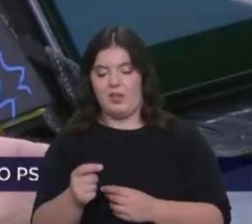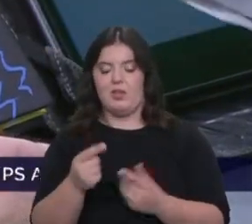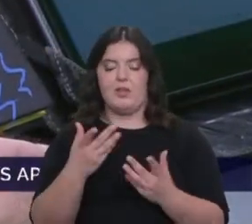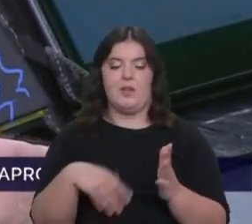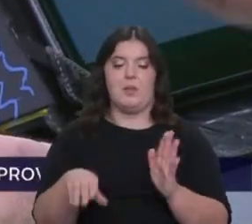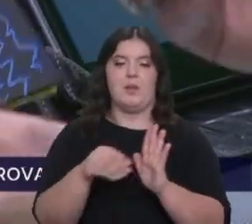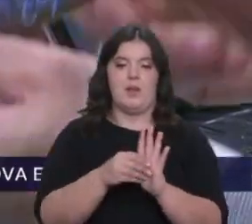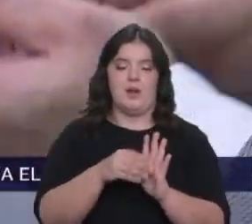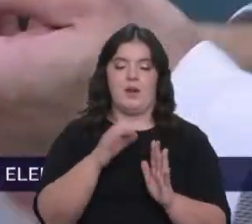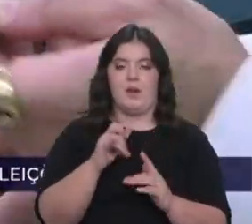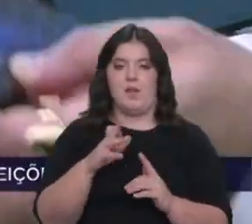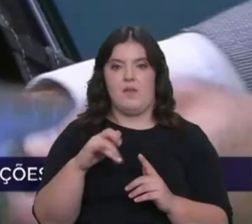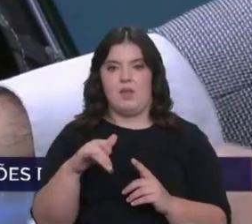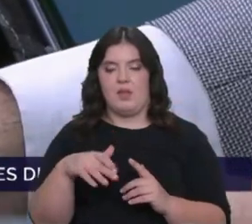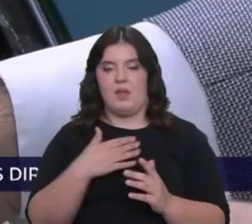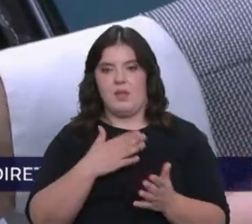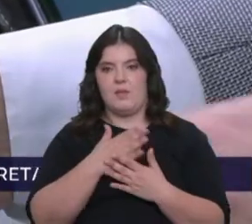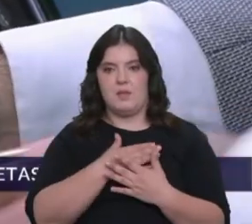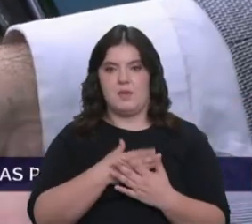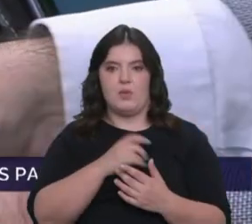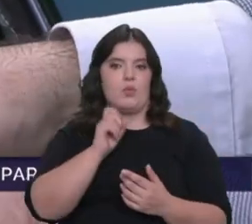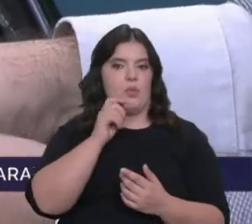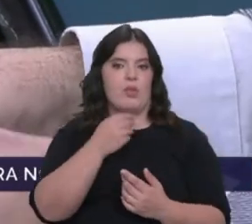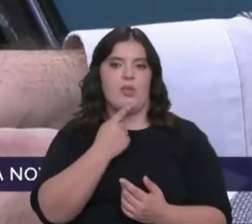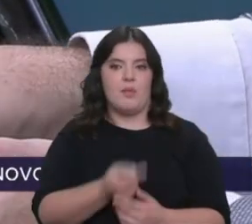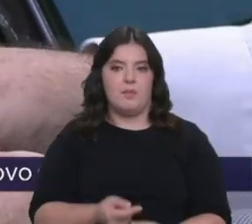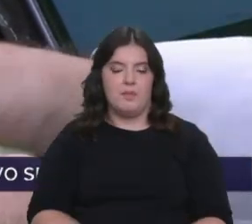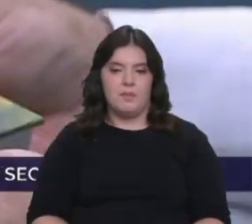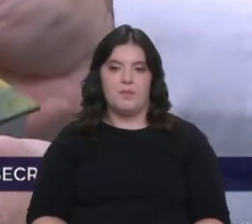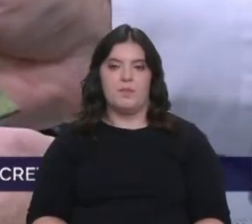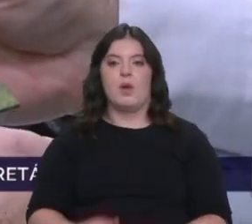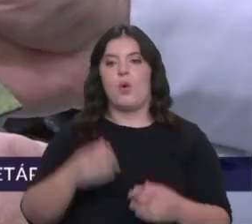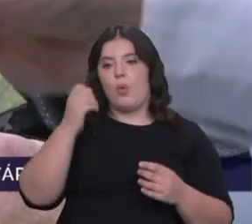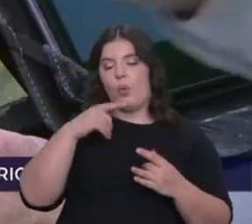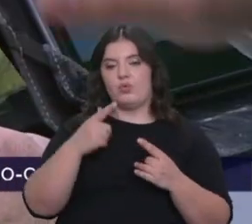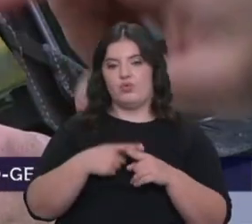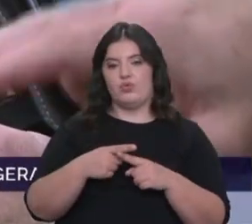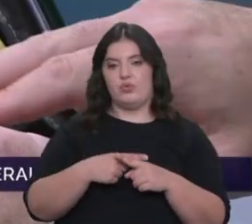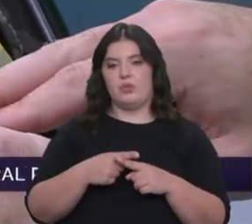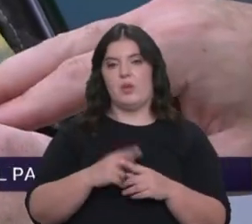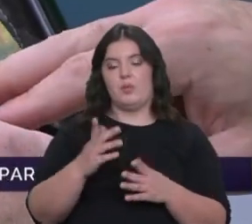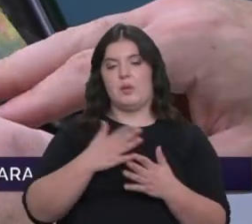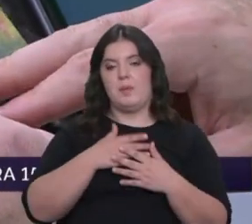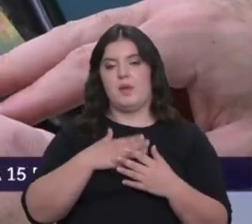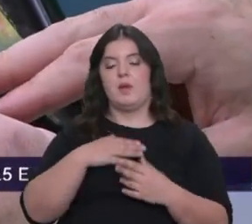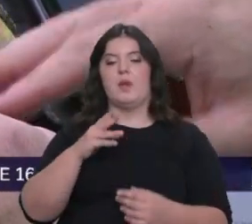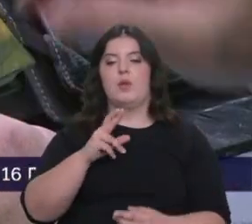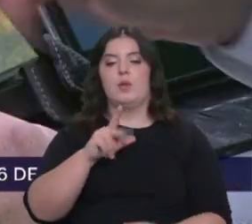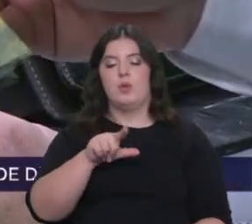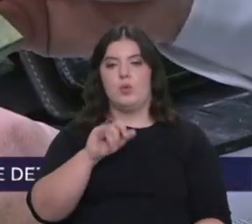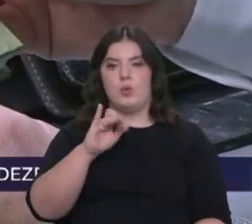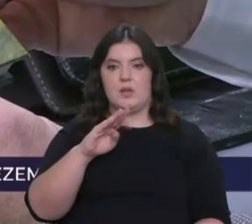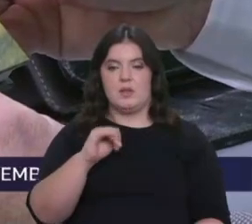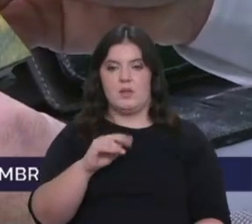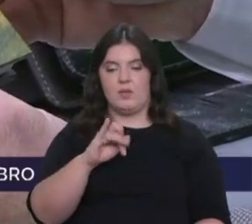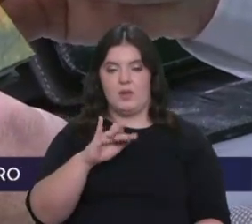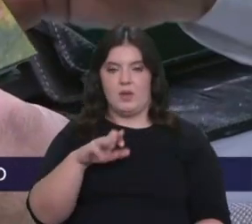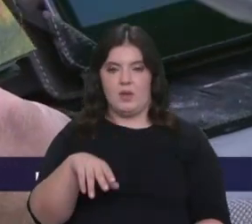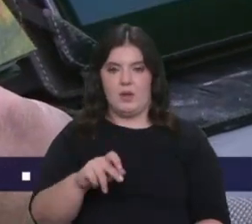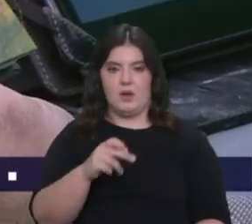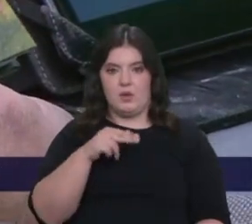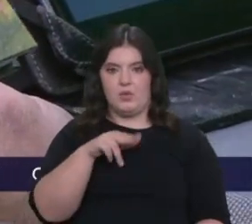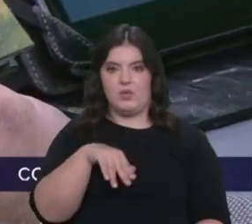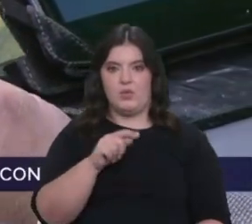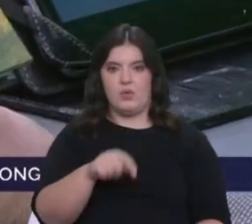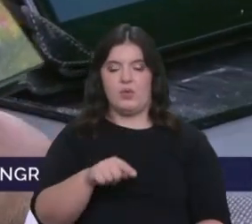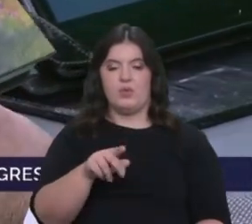aplicar a gravidade à amizade. Não deixa ser um conto interessante. Depois da minha querida amiga Luísa Ferreira Nunes e da Herva Jota